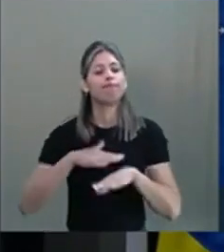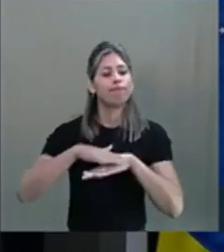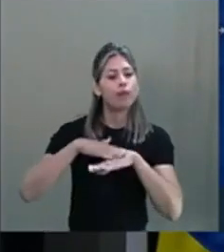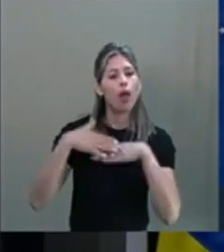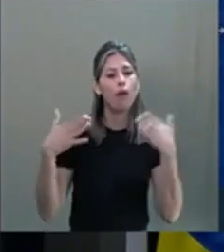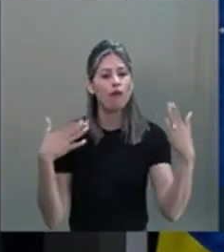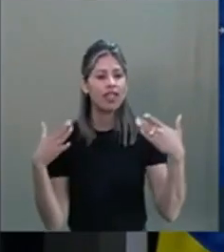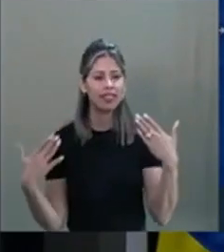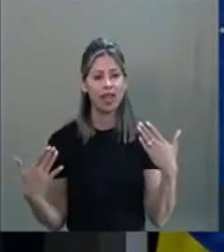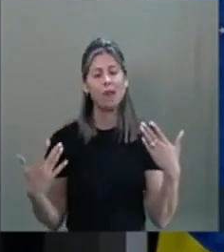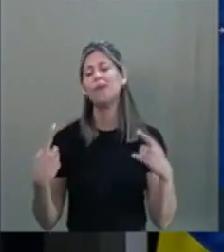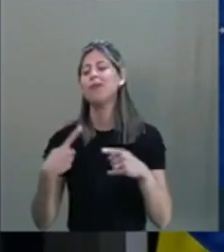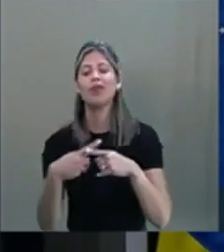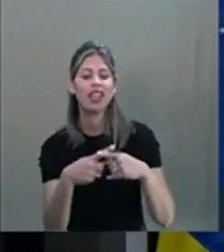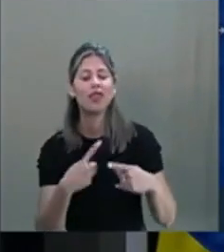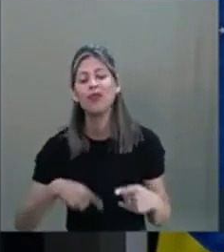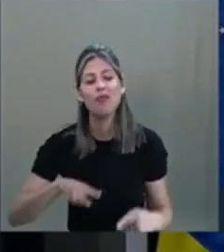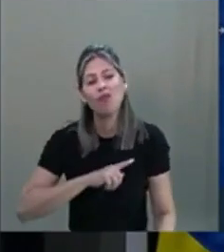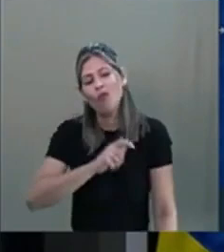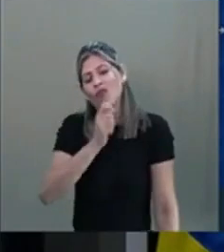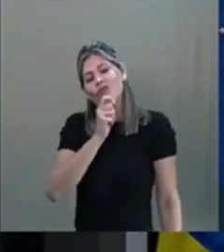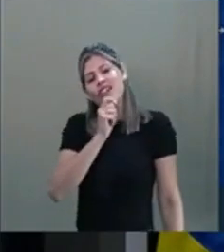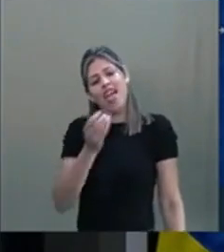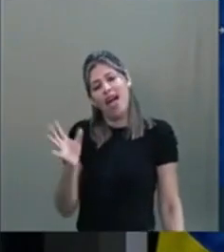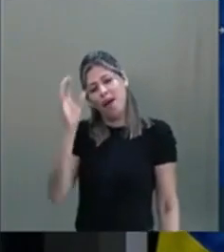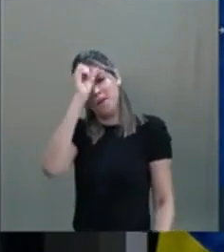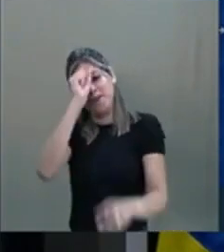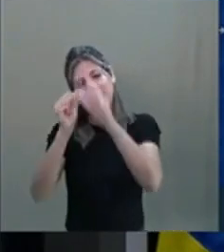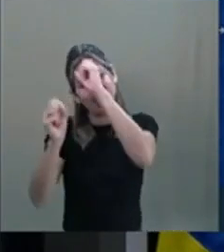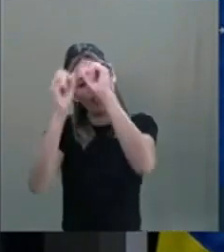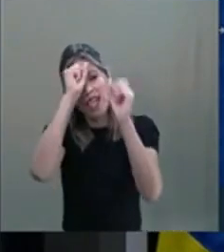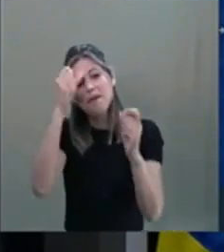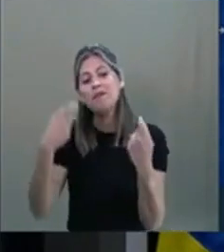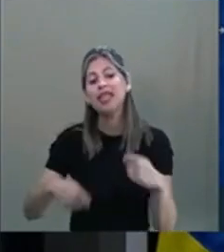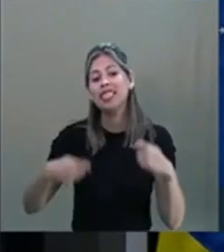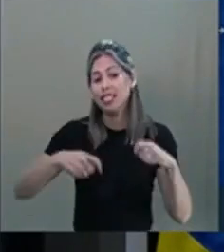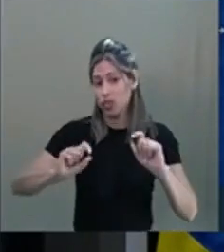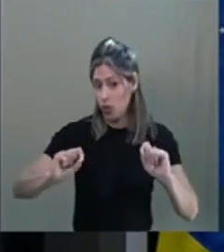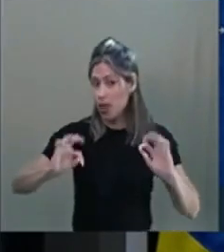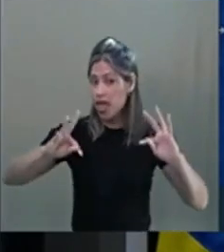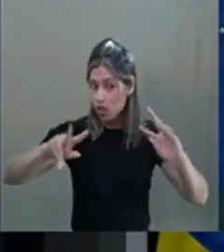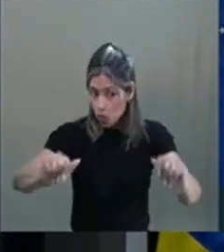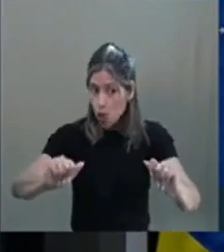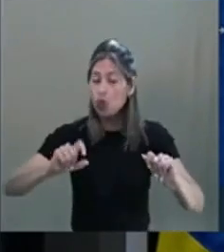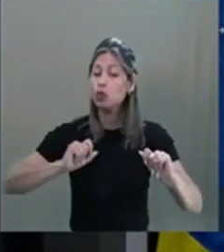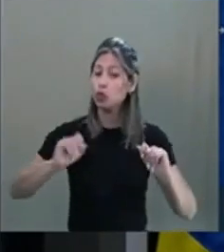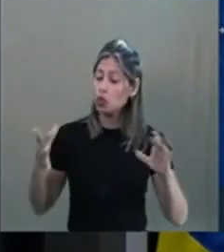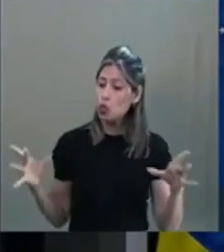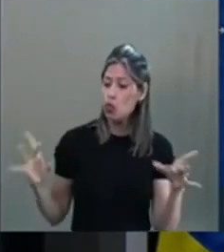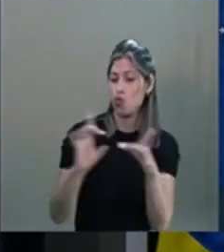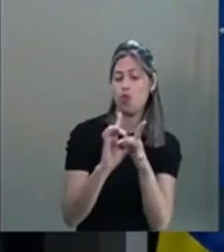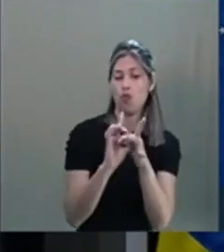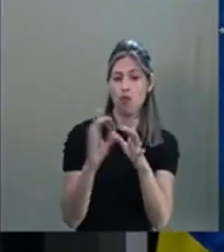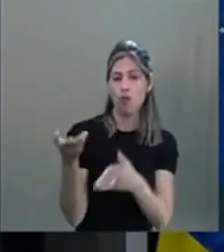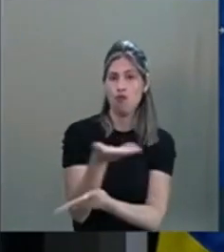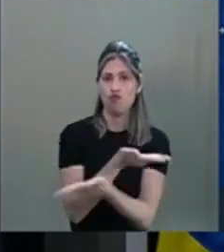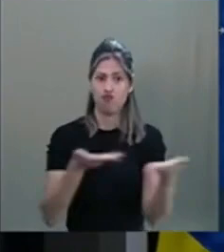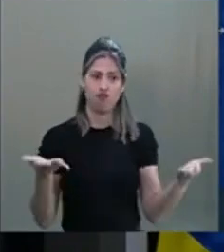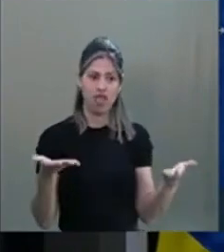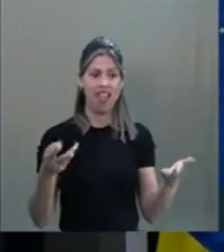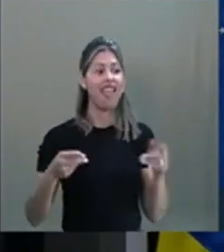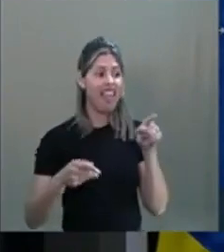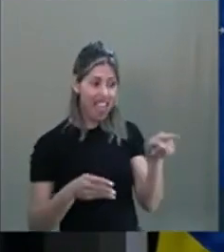aprendemos que nós não devemos ter partido, que tudo faz parte. Ele também falava,